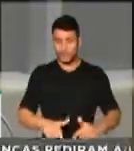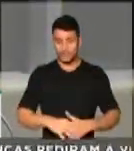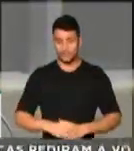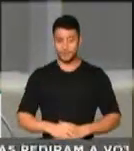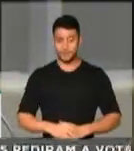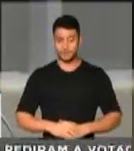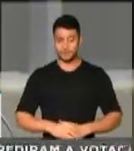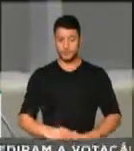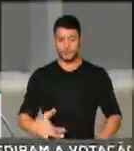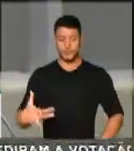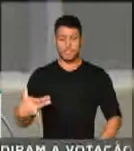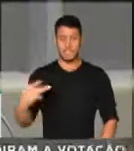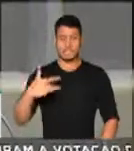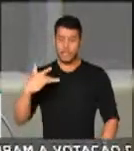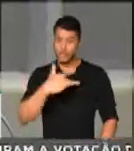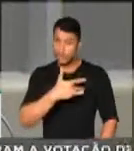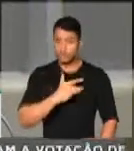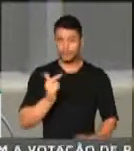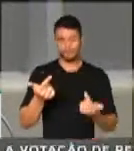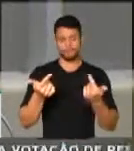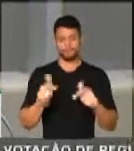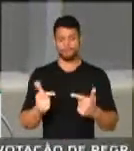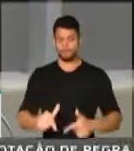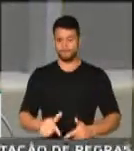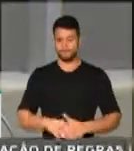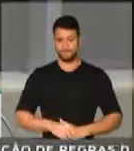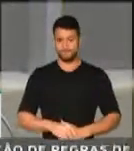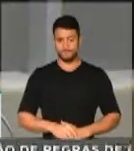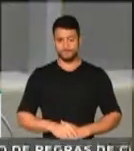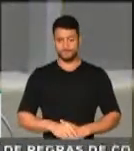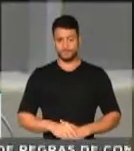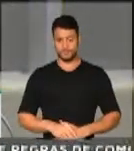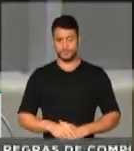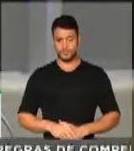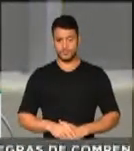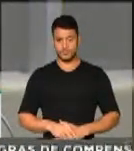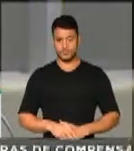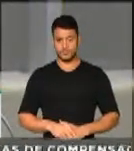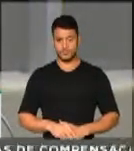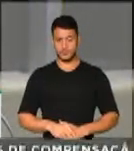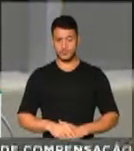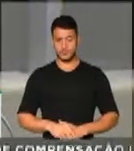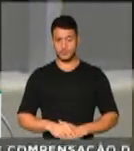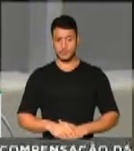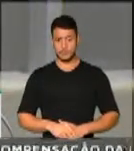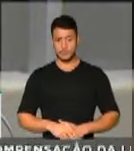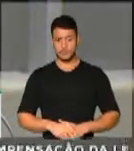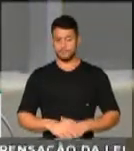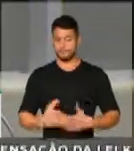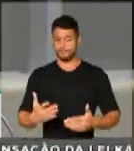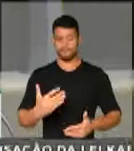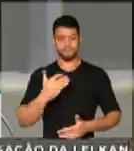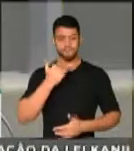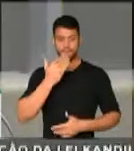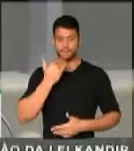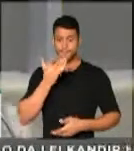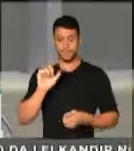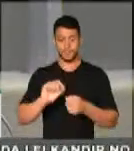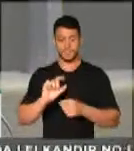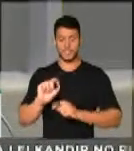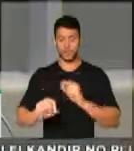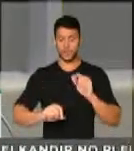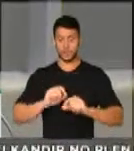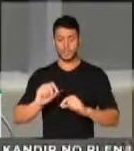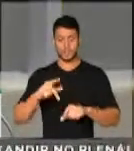sem acesso a médicos, hospitais e remédios, deputado Atilarida. Sem saída, o